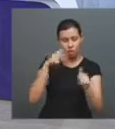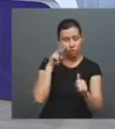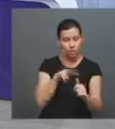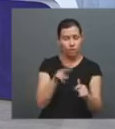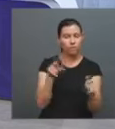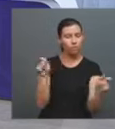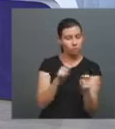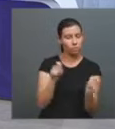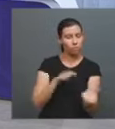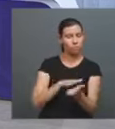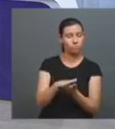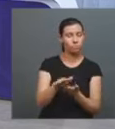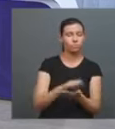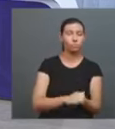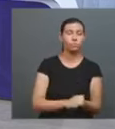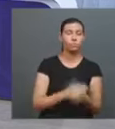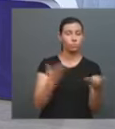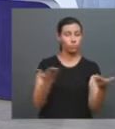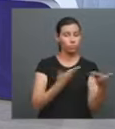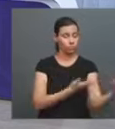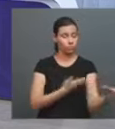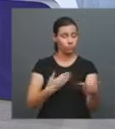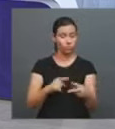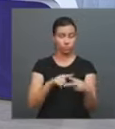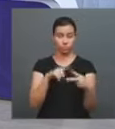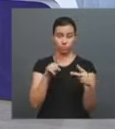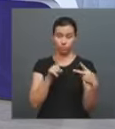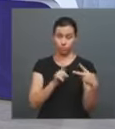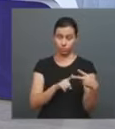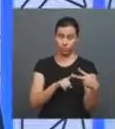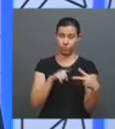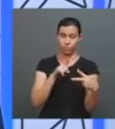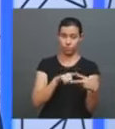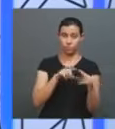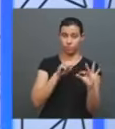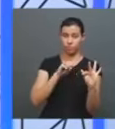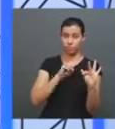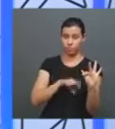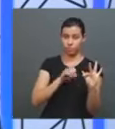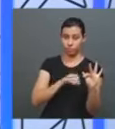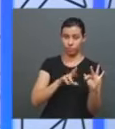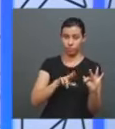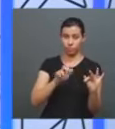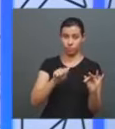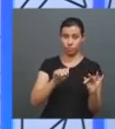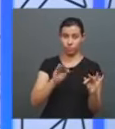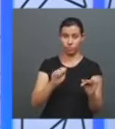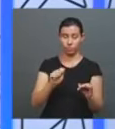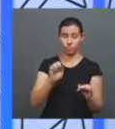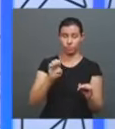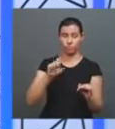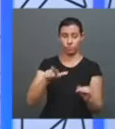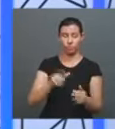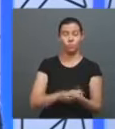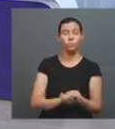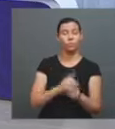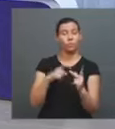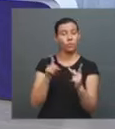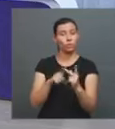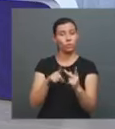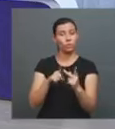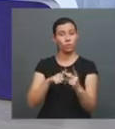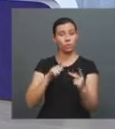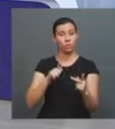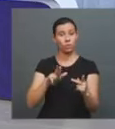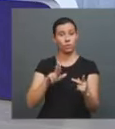UFU de hoje, nós convidamos o professor da Faculdade de Educação da UFU, Rafael Venanço. Boa noite, professor. E aqui ao meu lado também